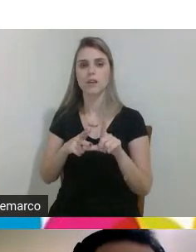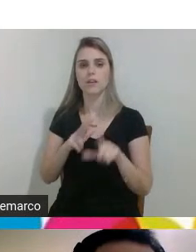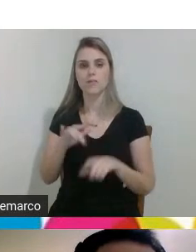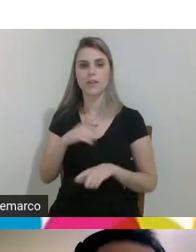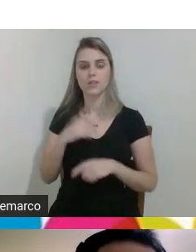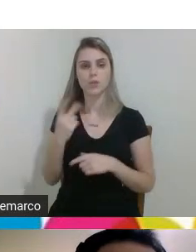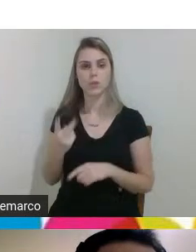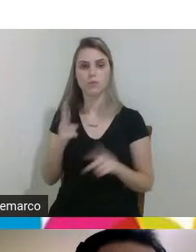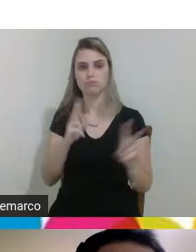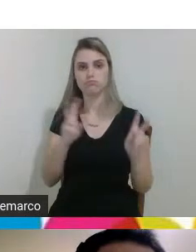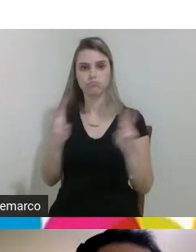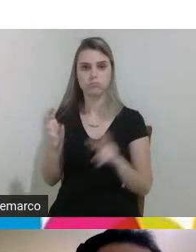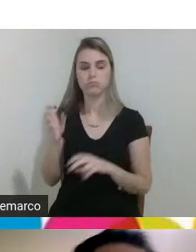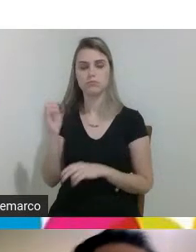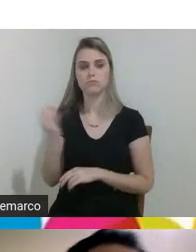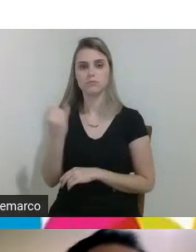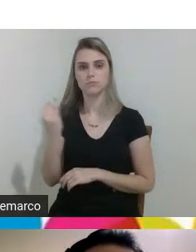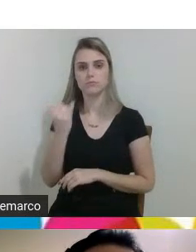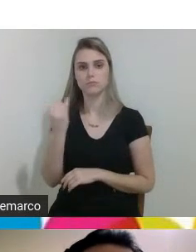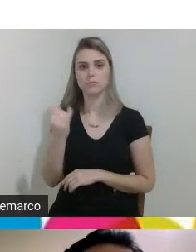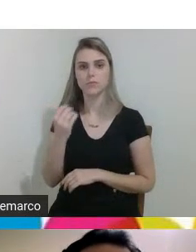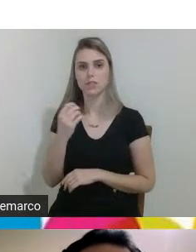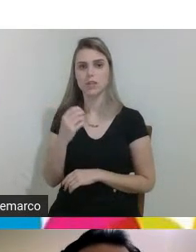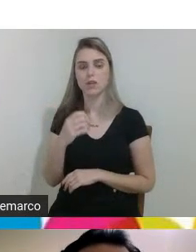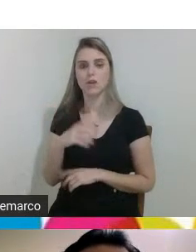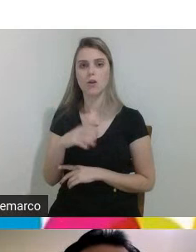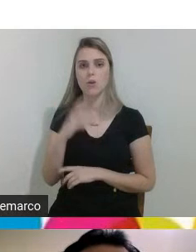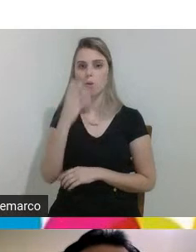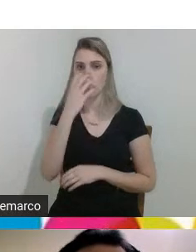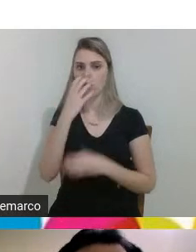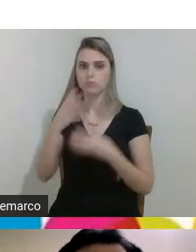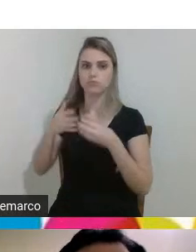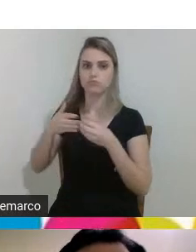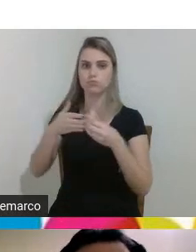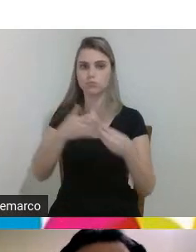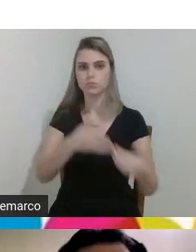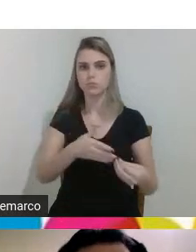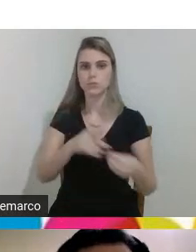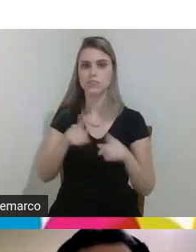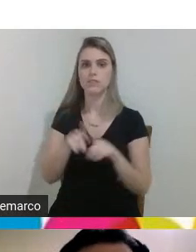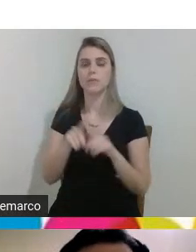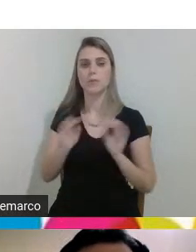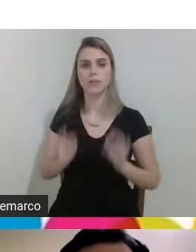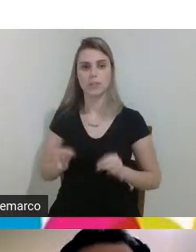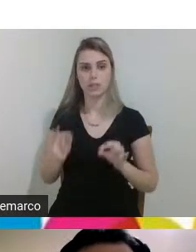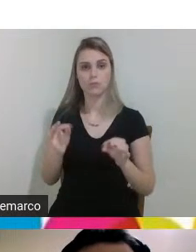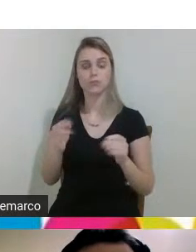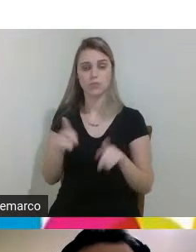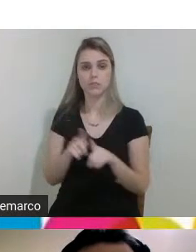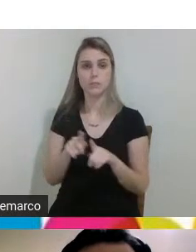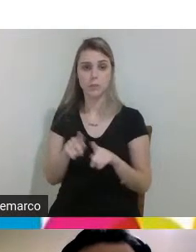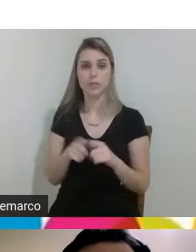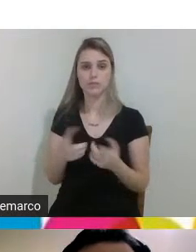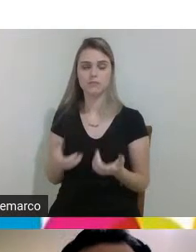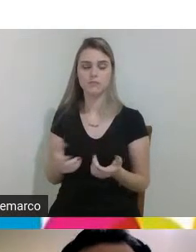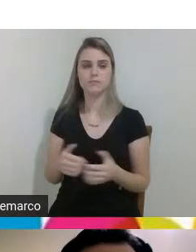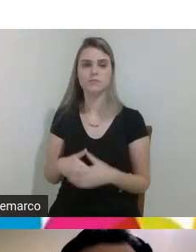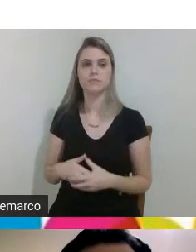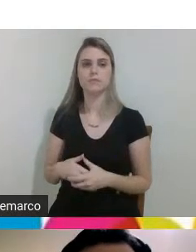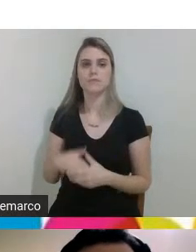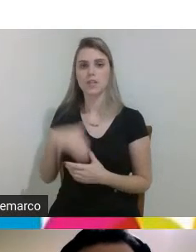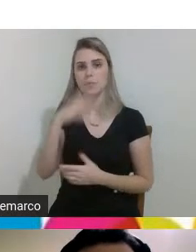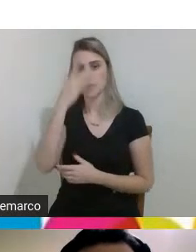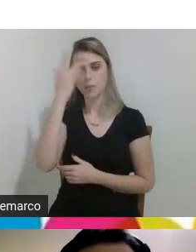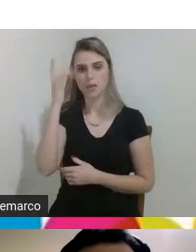interessantes o cão guia que também é uma tecnologia não deixa de ser uma tecnologia né para a pessoa